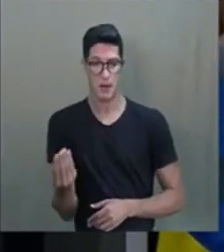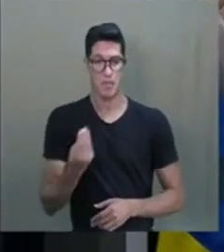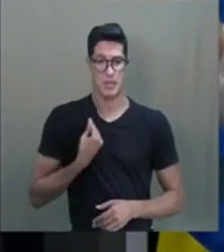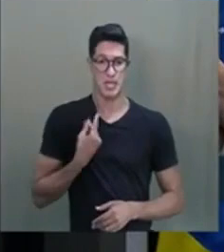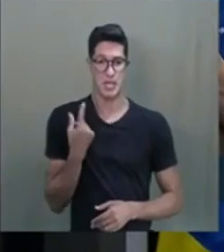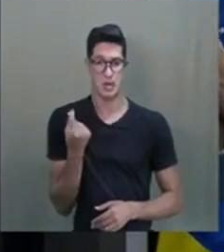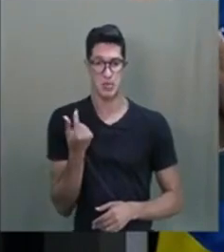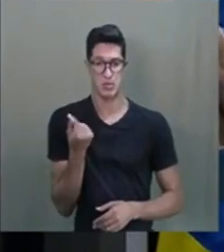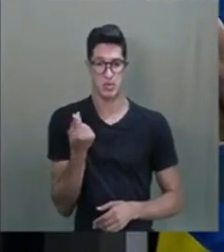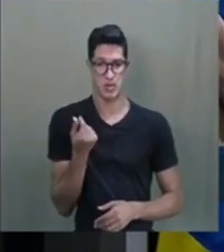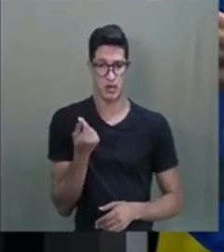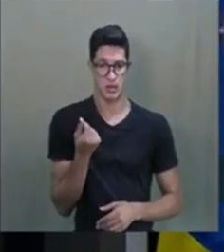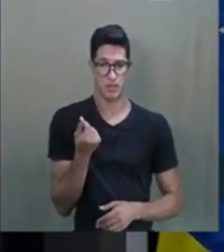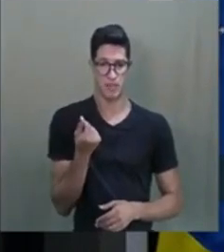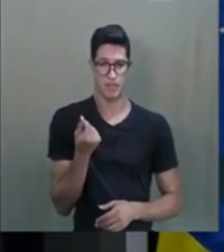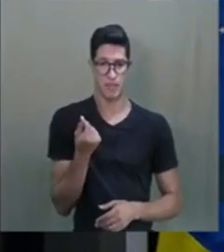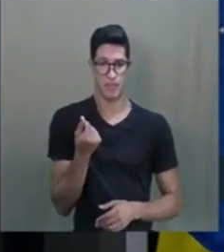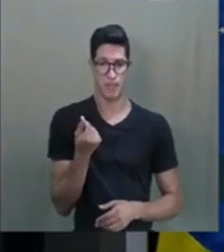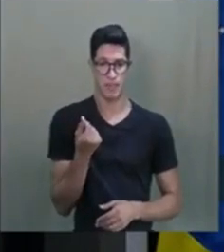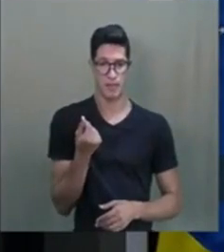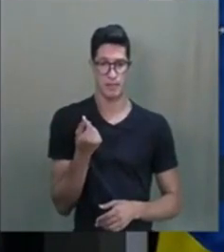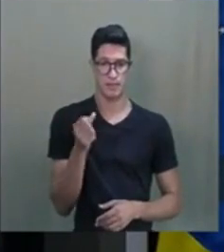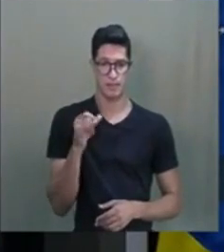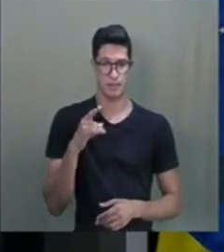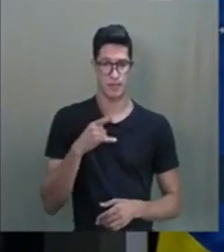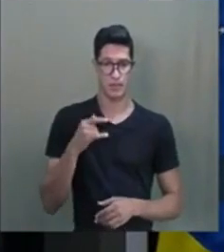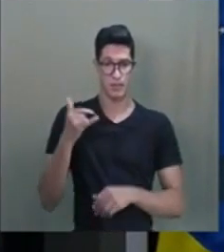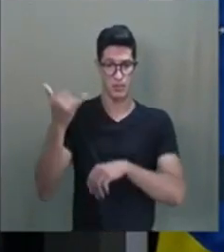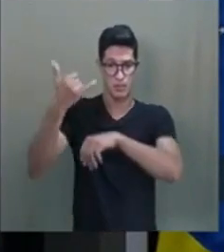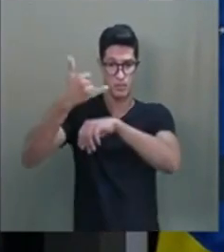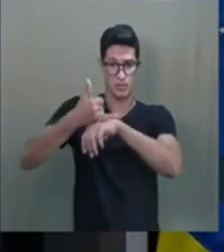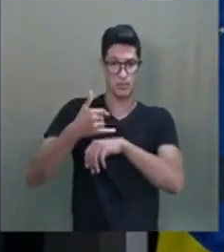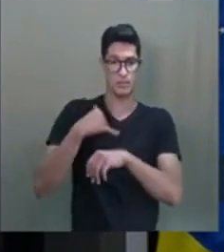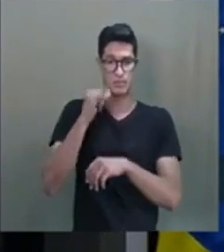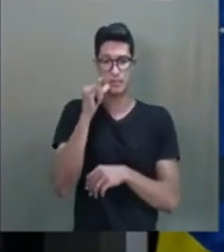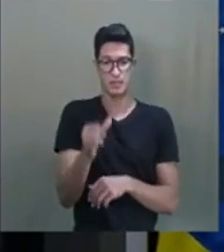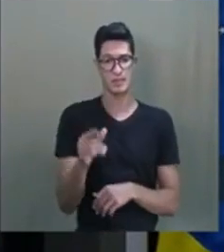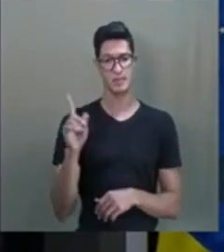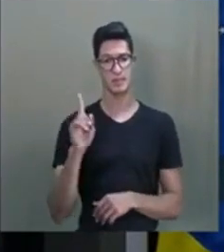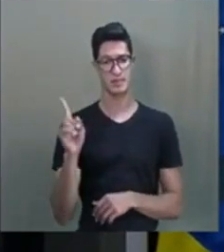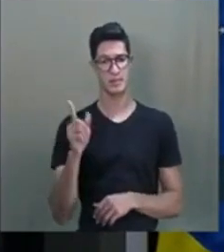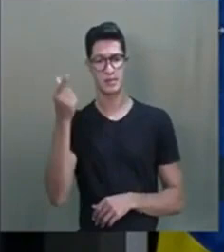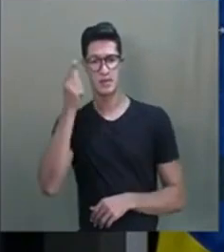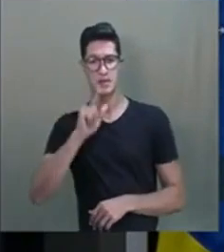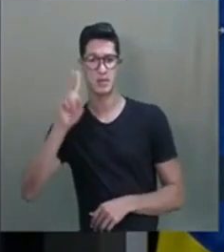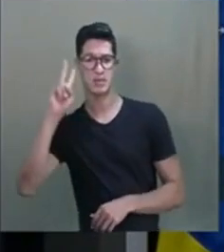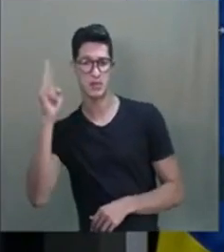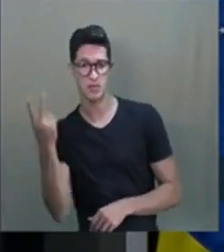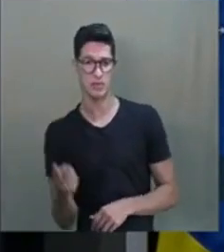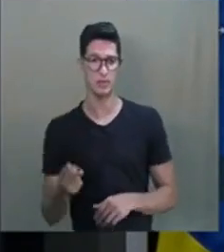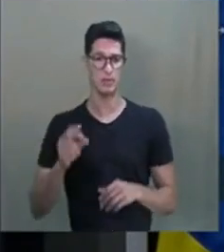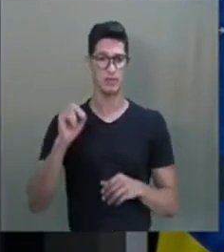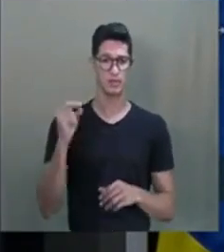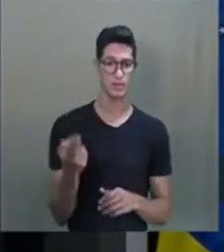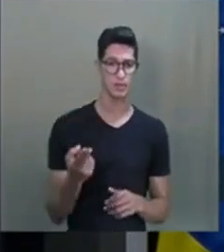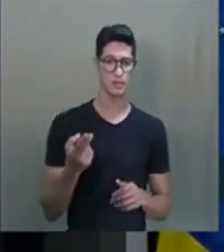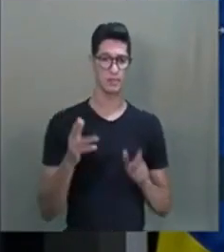dinheiro suficiente, então se eu tenho um chefe, eu vou falar, ah não, eu ganho dois mil reais, eu vou